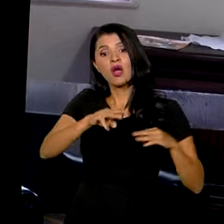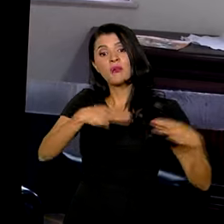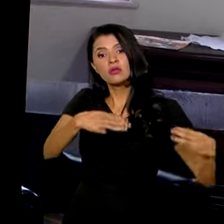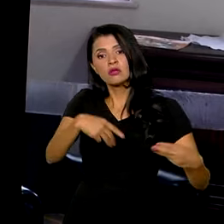se comprometem.